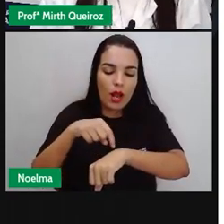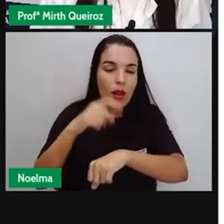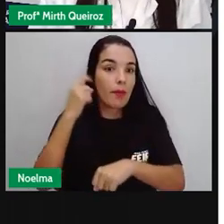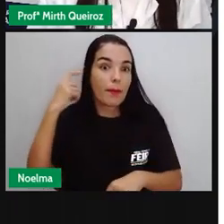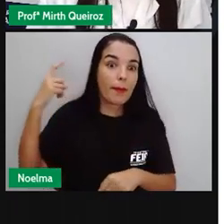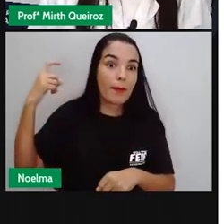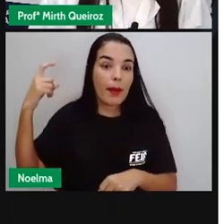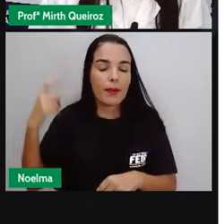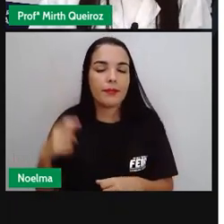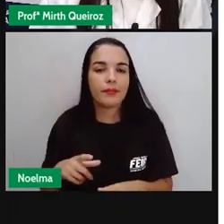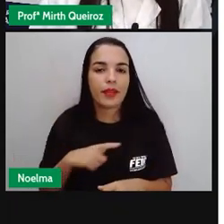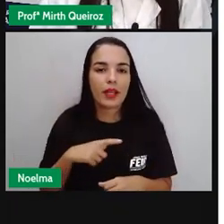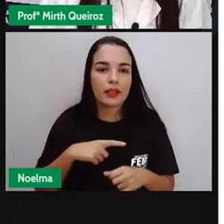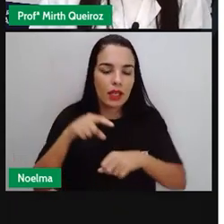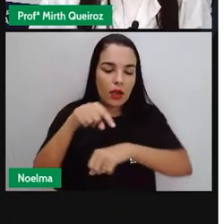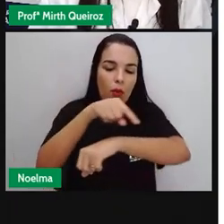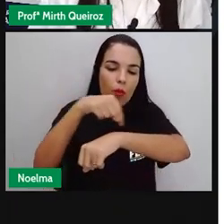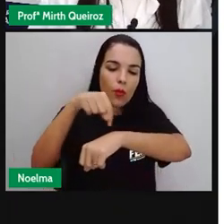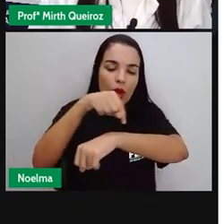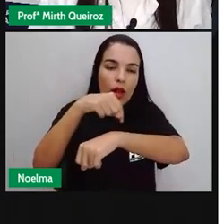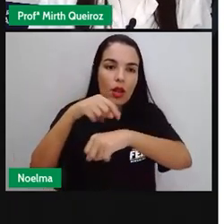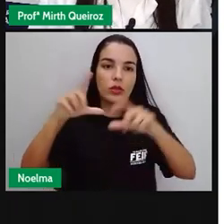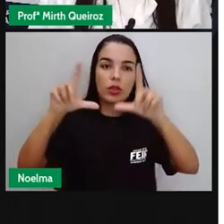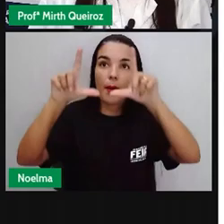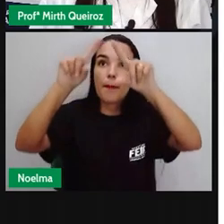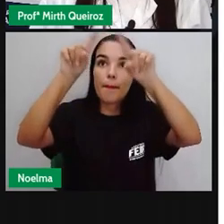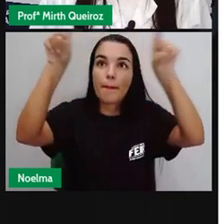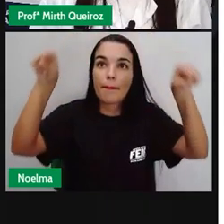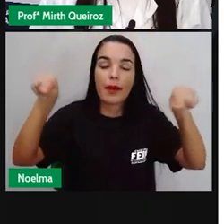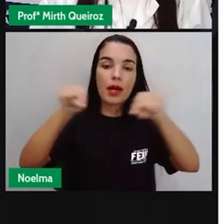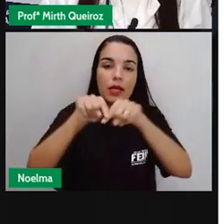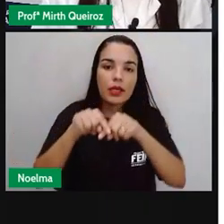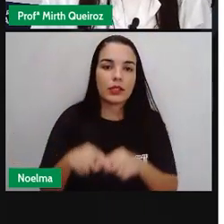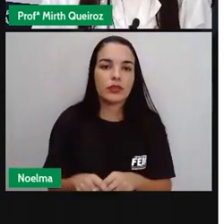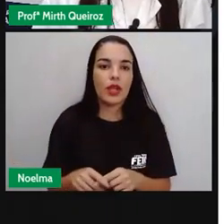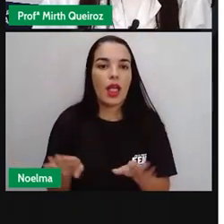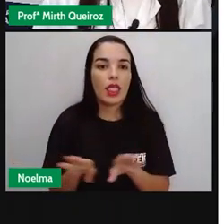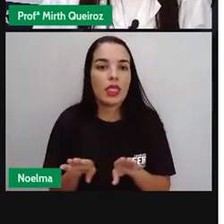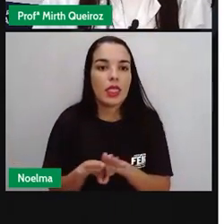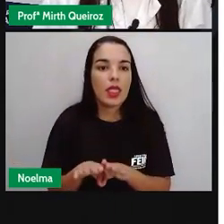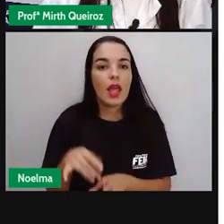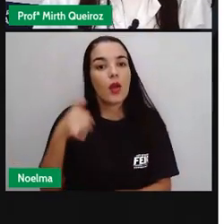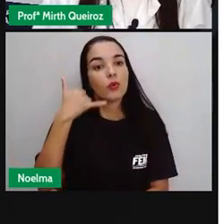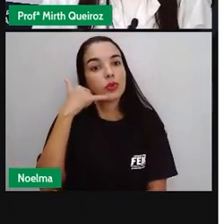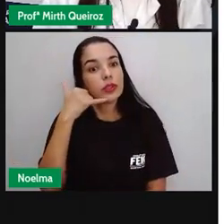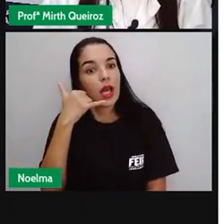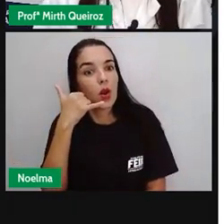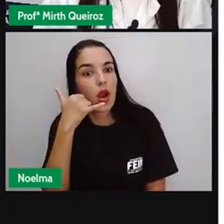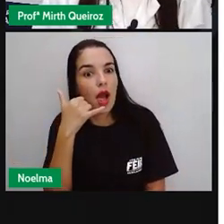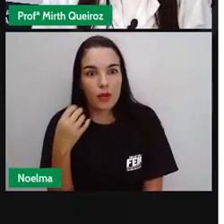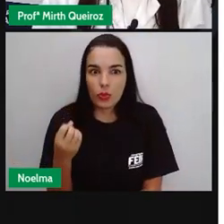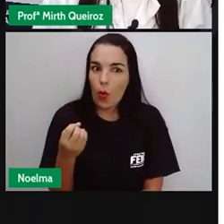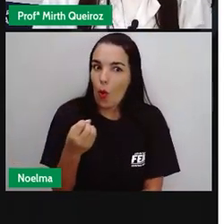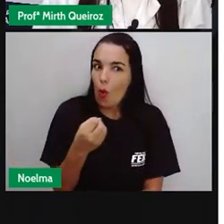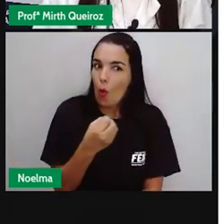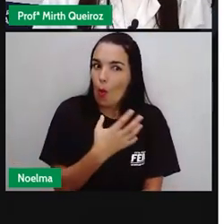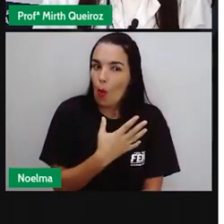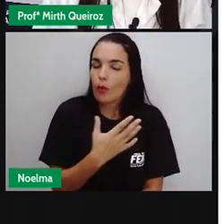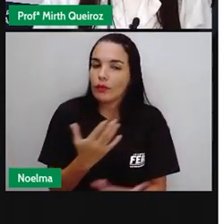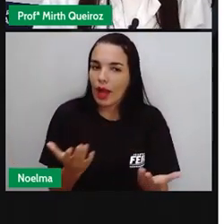de pulso O cronômetro O aparelho celular Que é mais moderno, né? Já que a gente pode